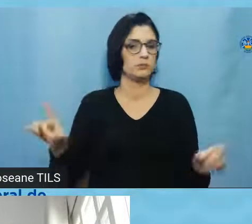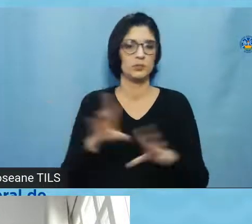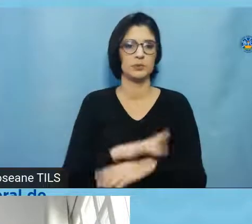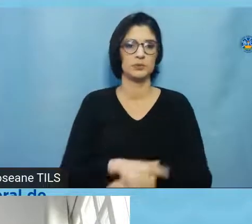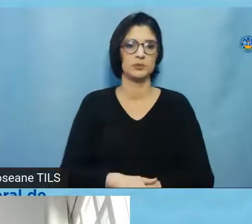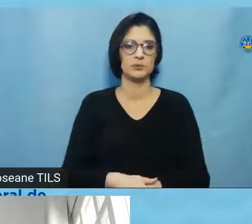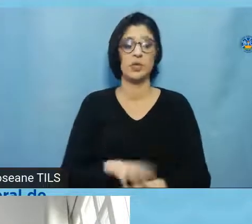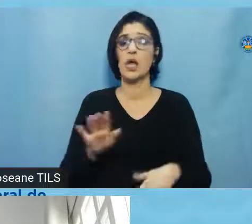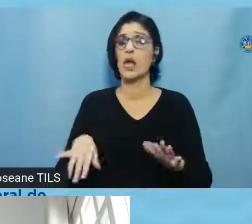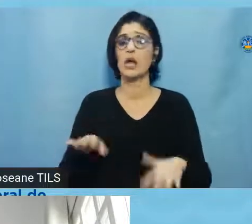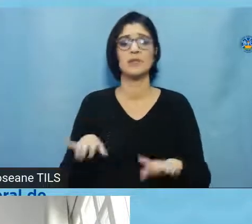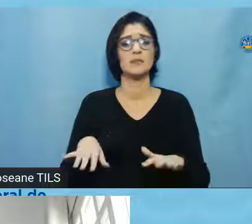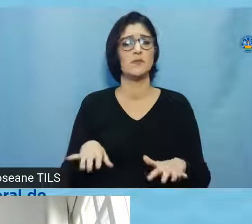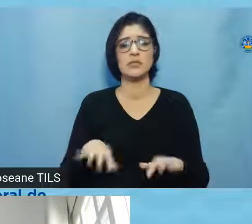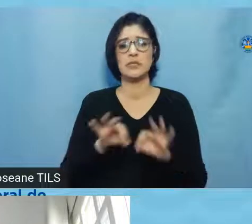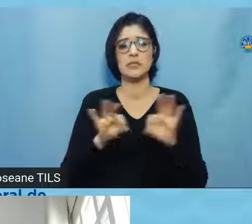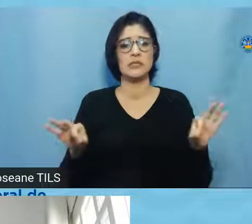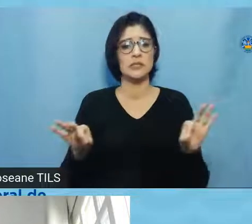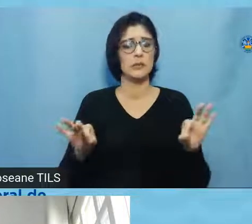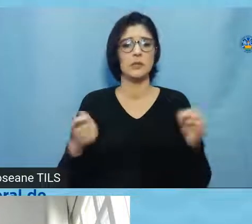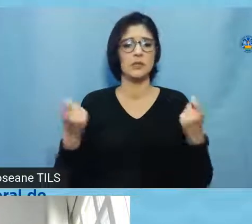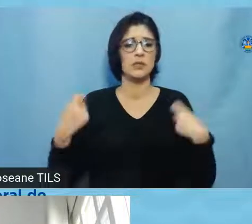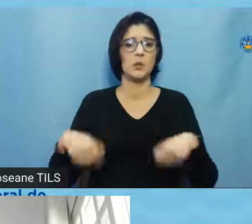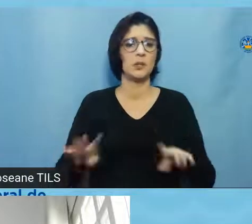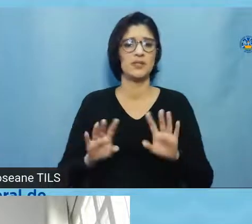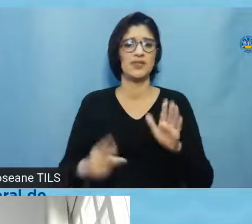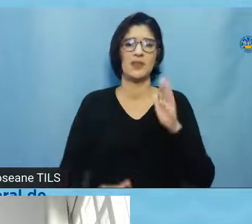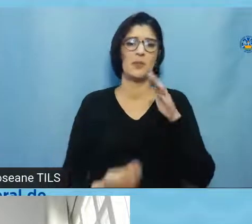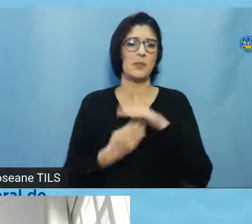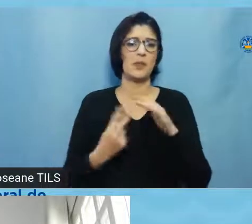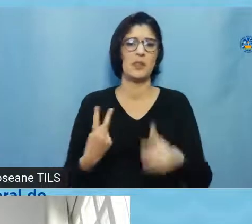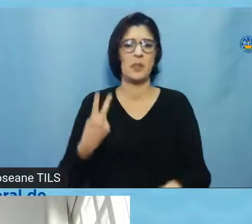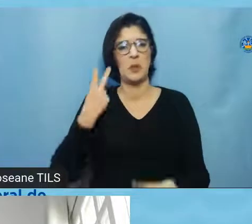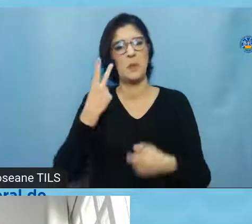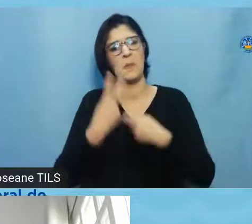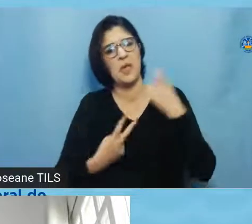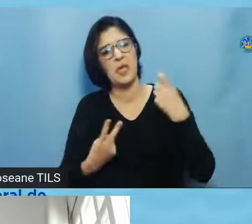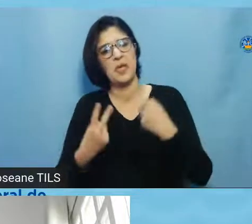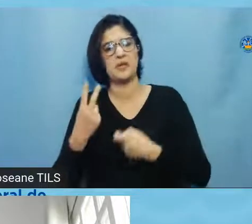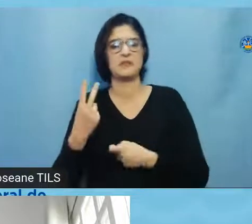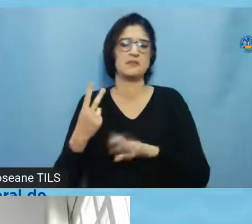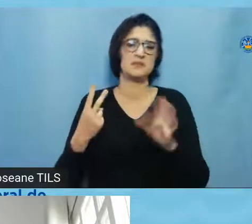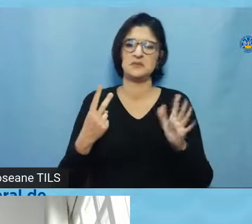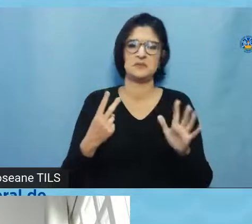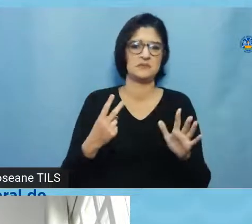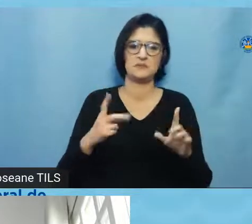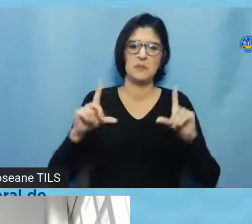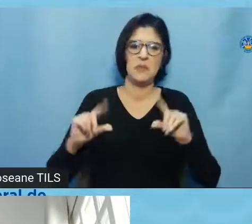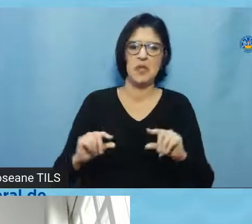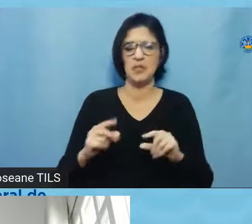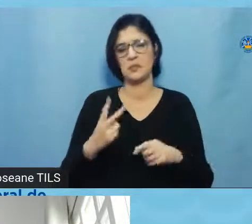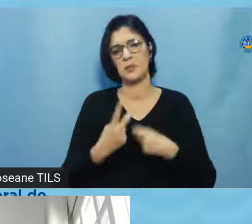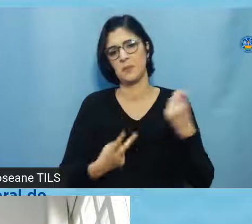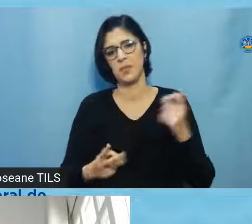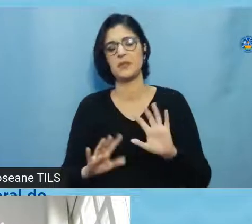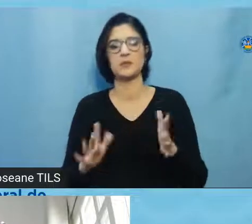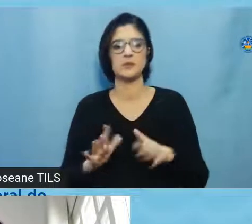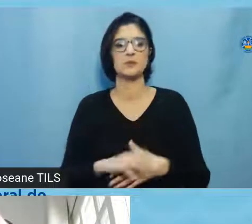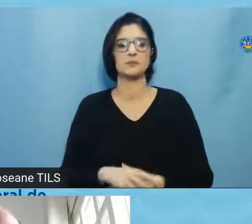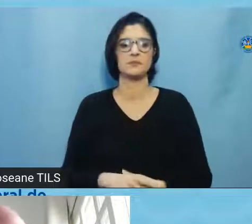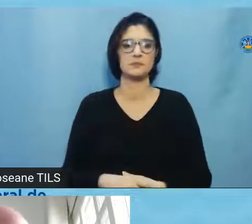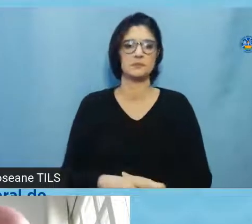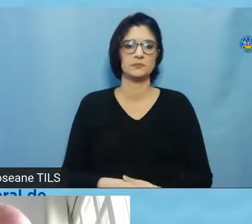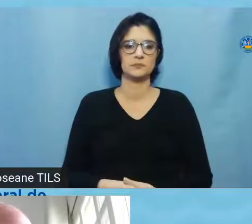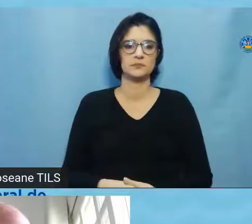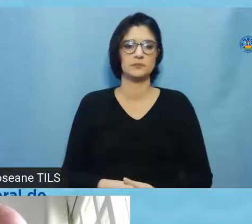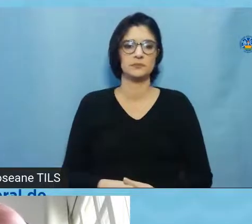a de referendo. Então, assim, é no máximo dois meses, muitas vezes menos de dois meses, não é uma tramitação longa. O prazo sempre é um temor,